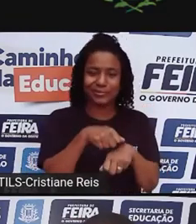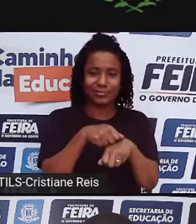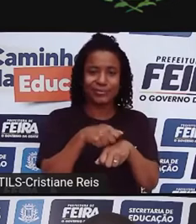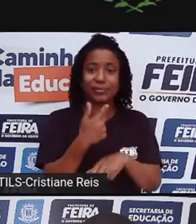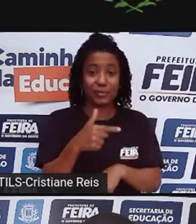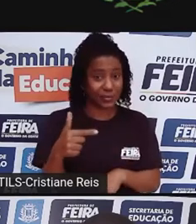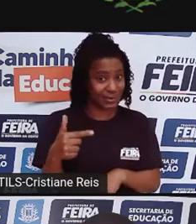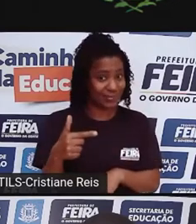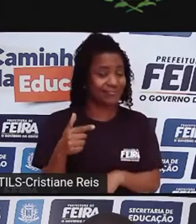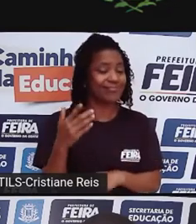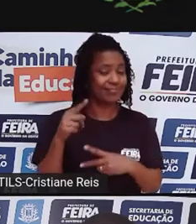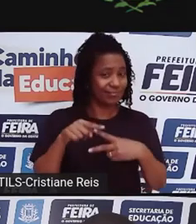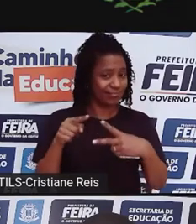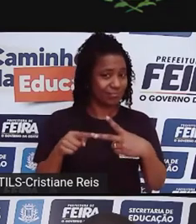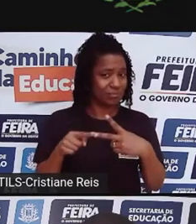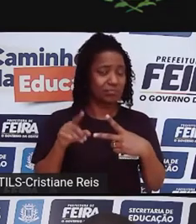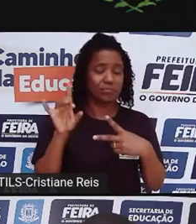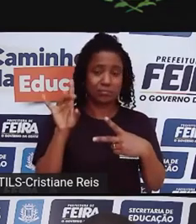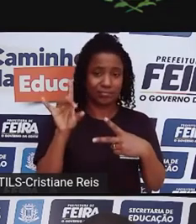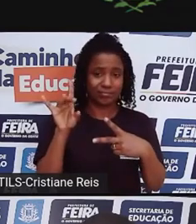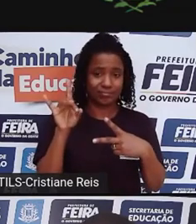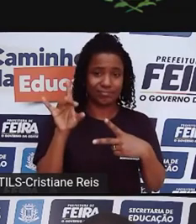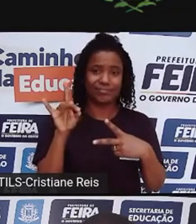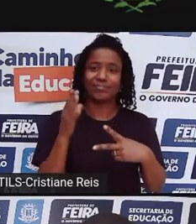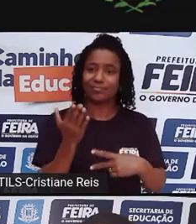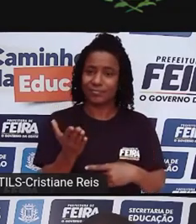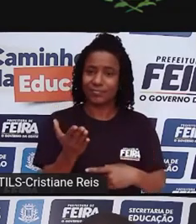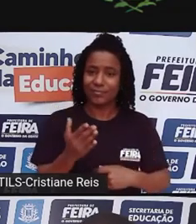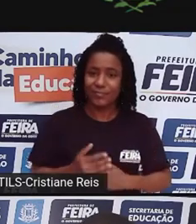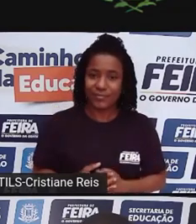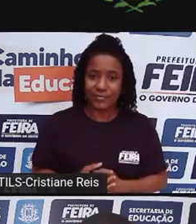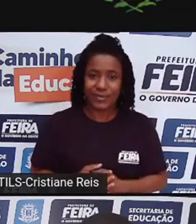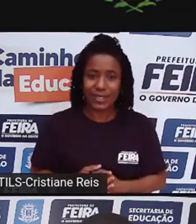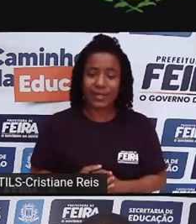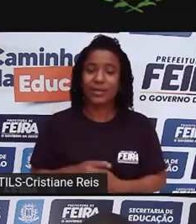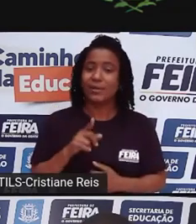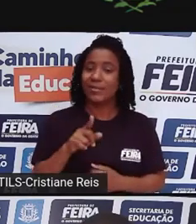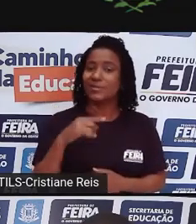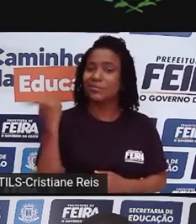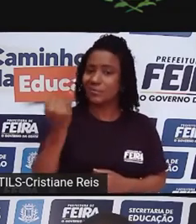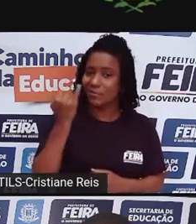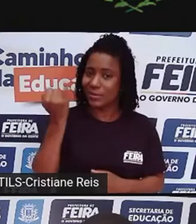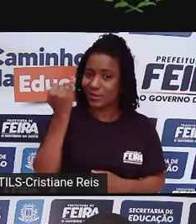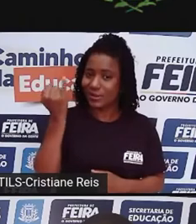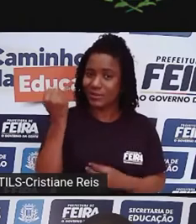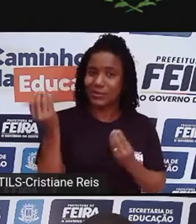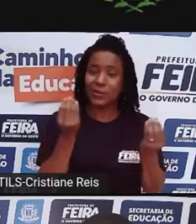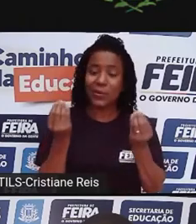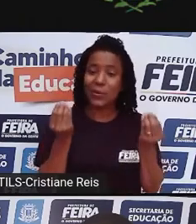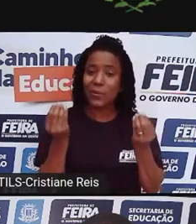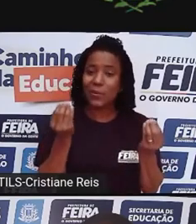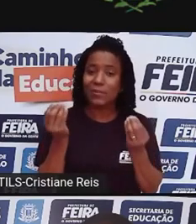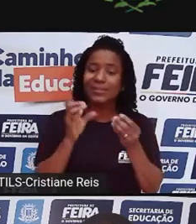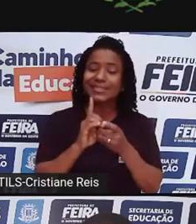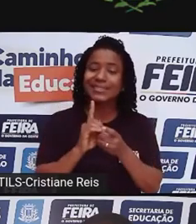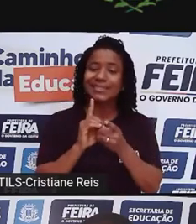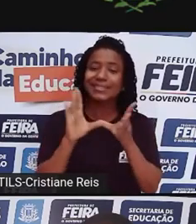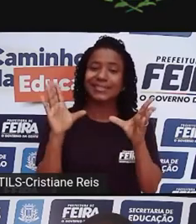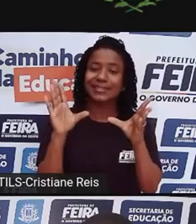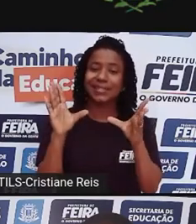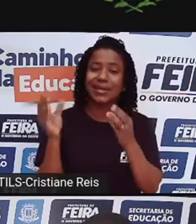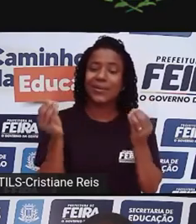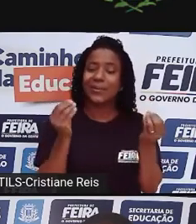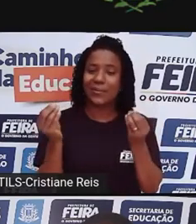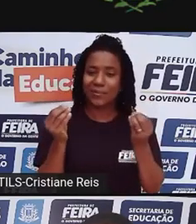O importante para a gente começar a perceber como decolonizar no dia a dia da vida da gente é necessariamente começar